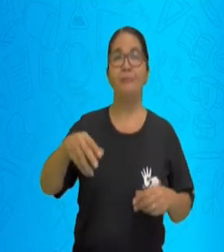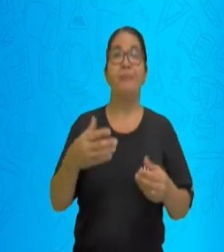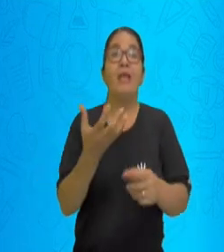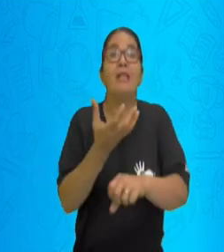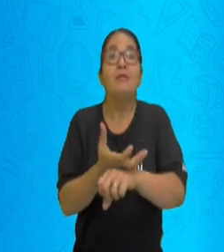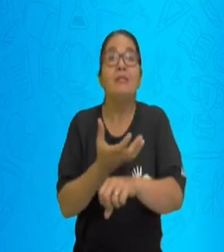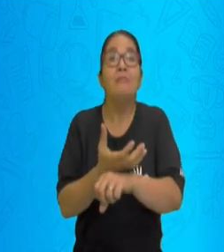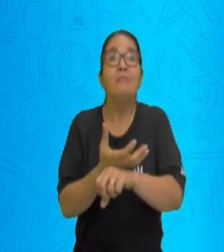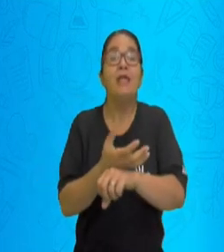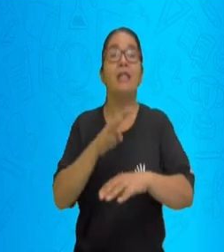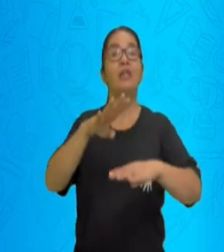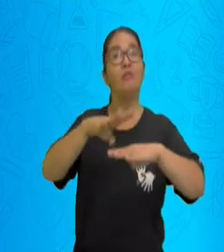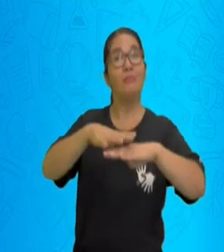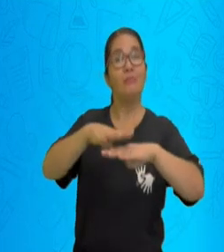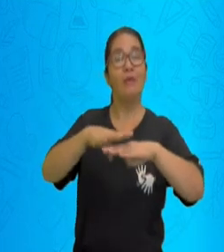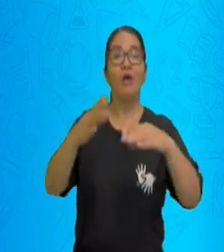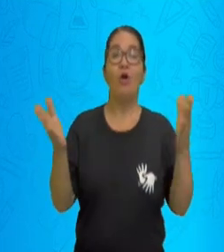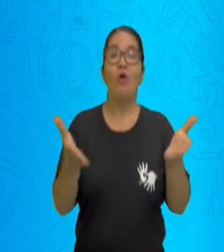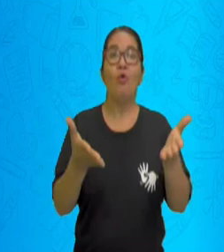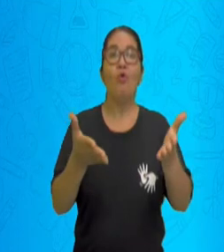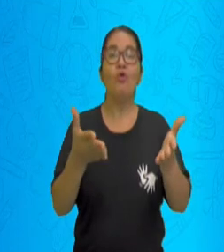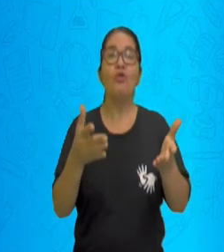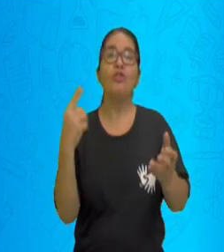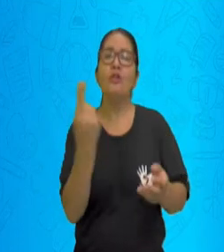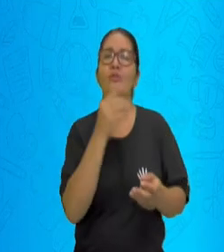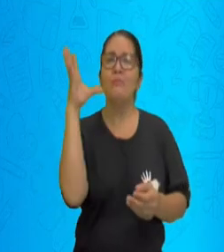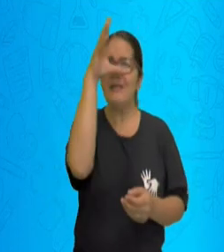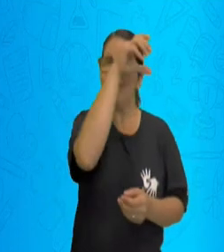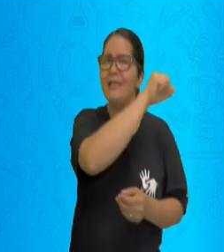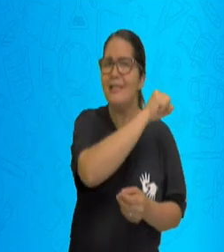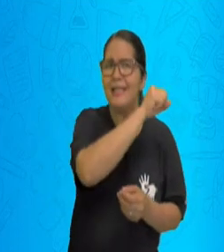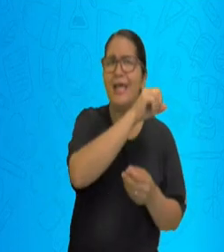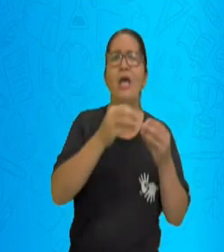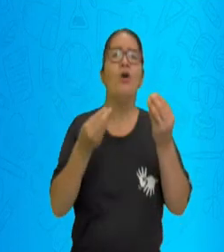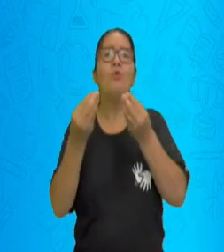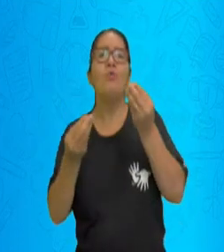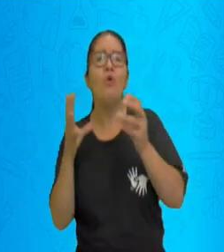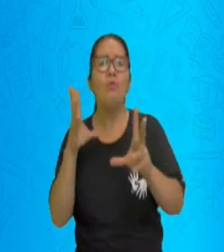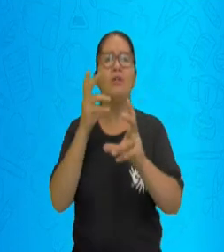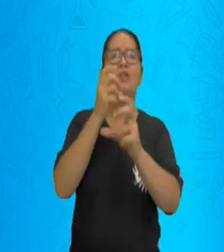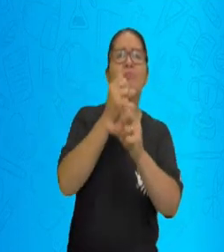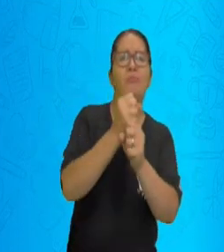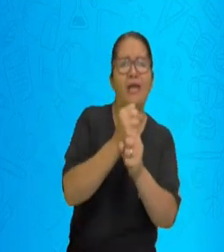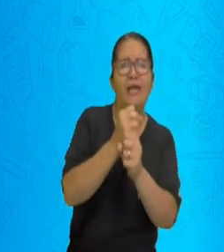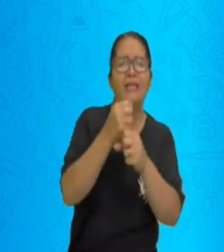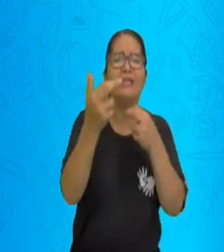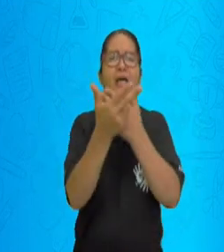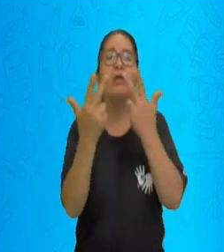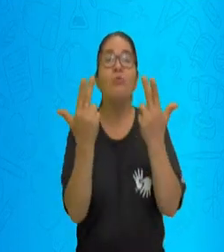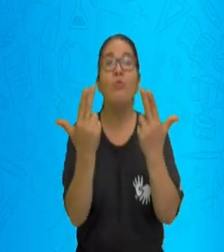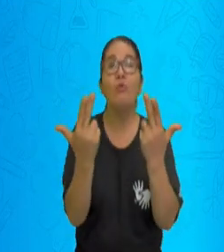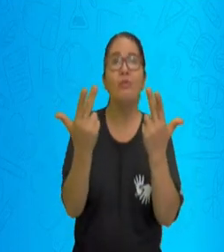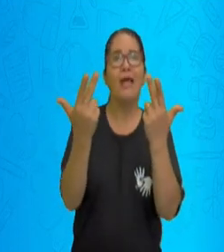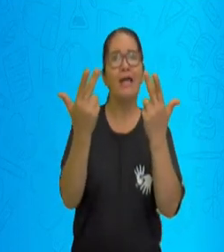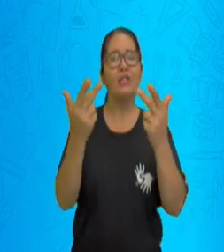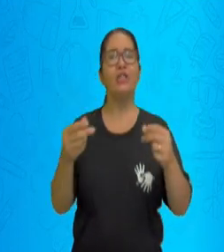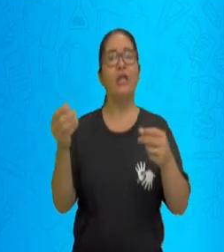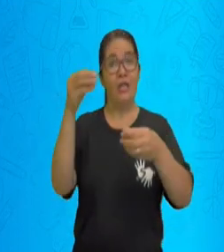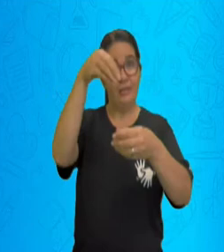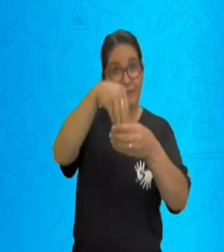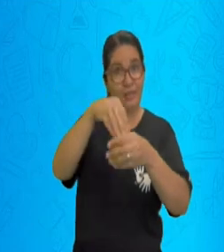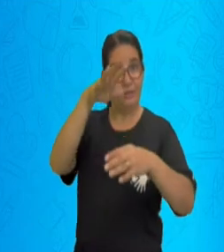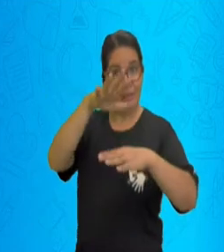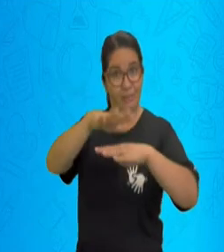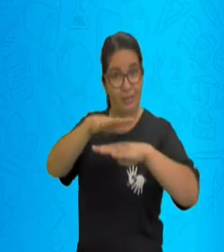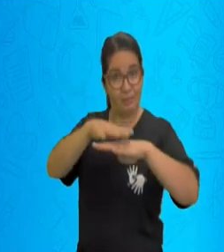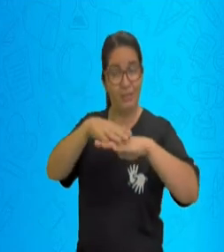iremos abordar o tema propriedades da igualdade. Nós iremos aprofundar esse tema porque nós já temos alguma noção